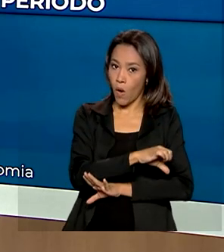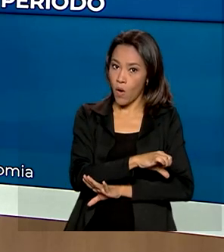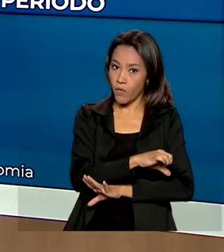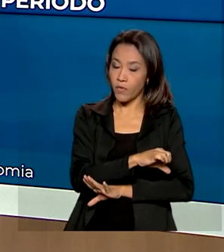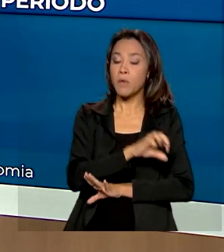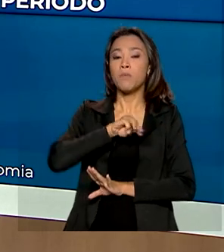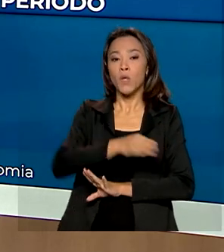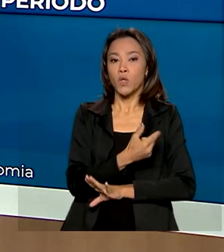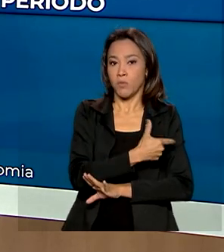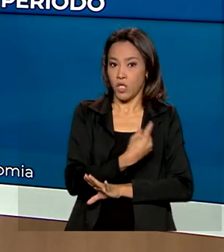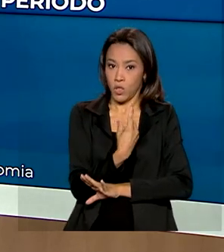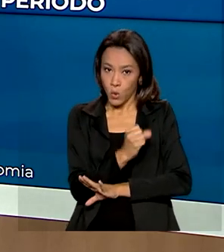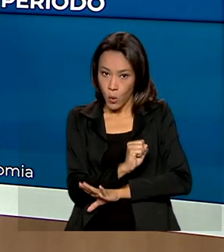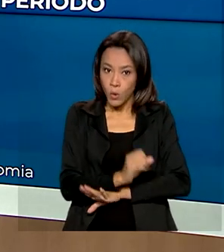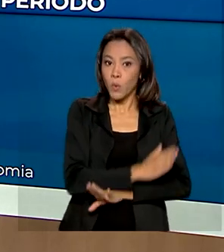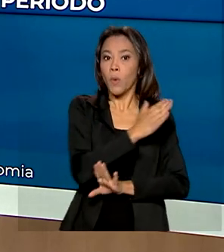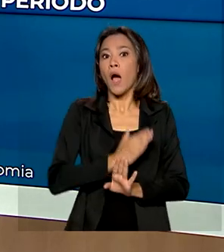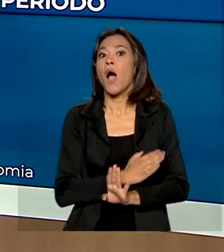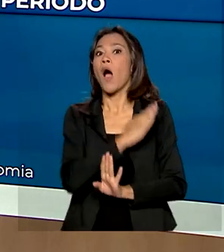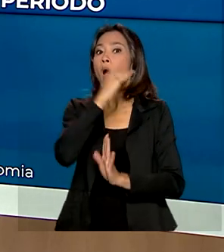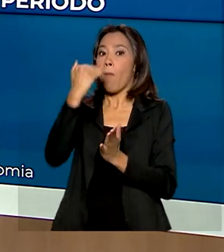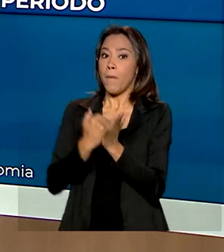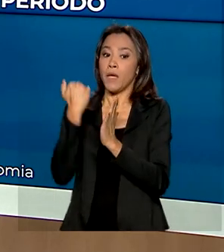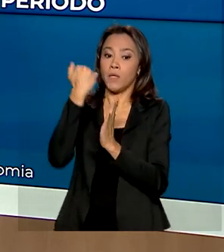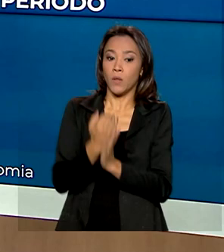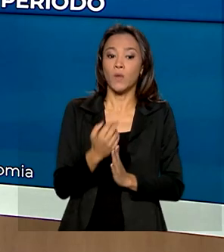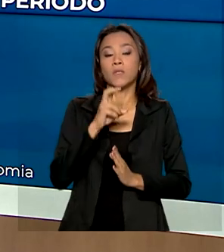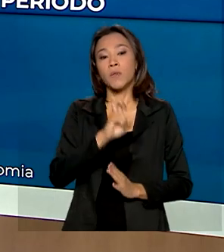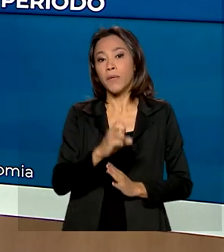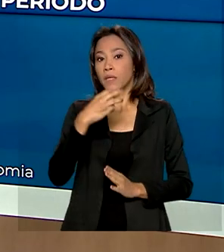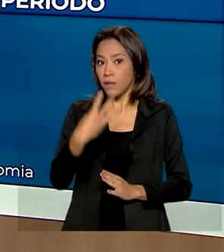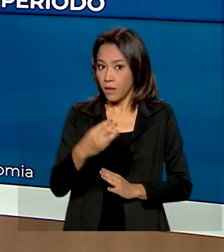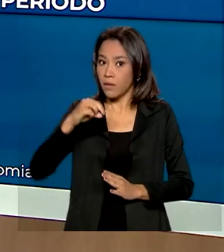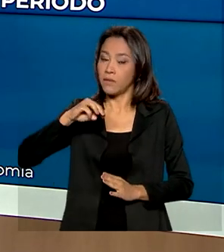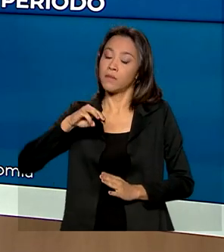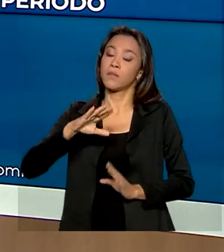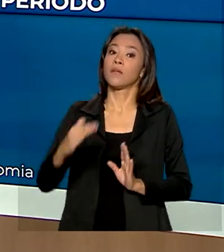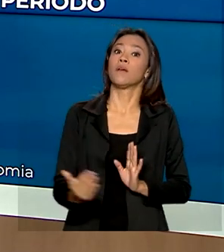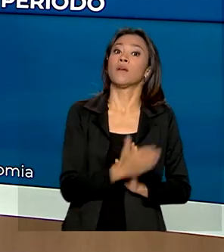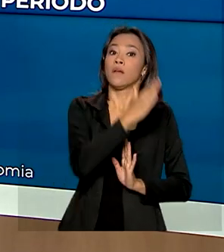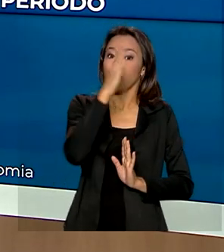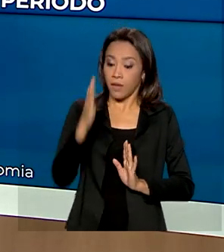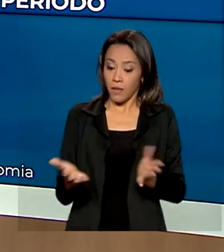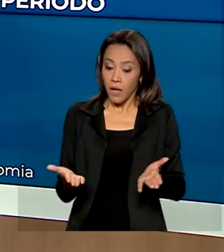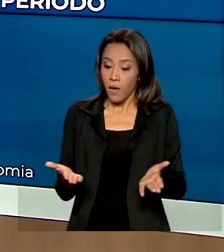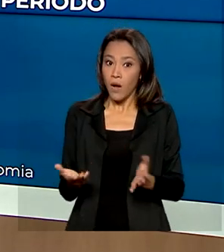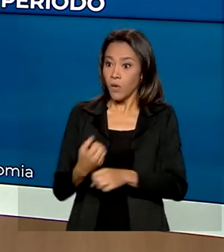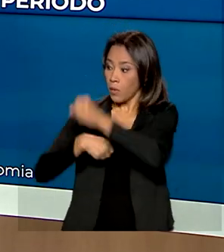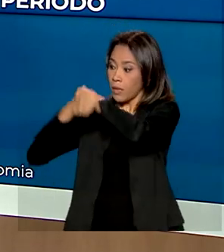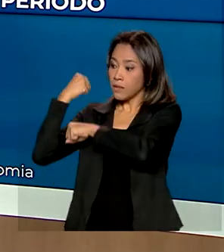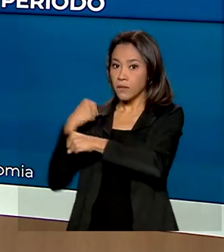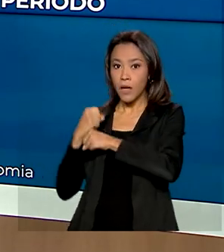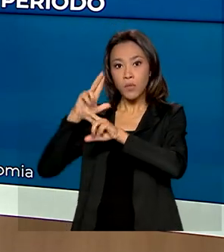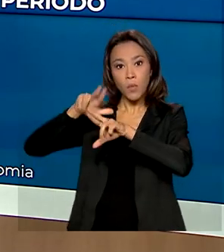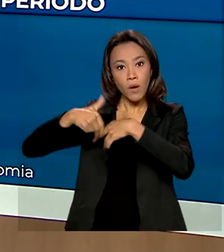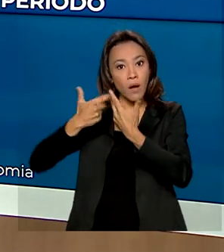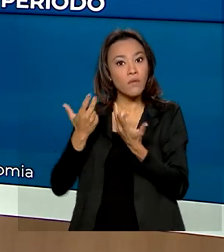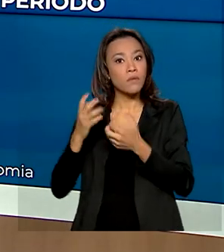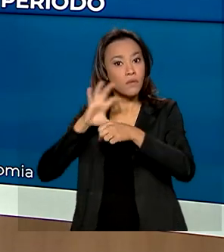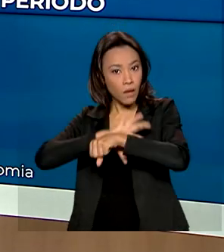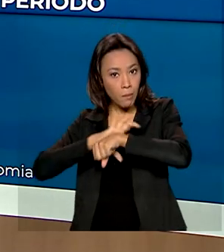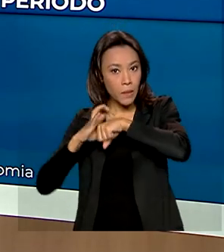2018, aumentou para 53,4 milhões em 2019 e agora, no ano passado, em função da pandemia,